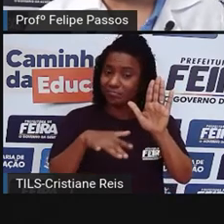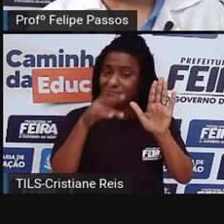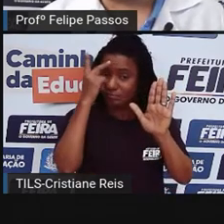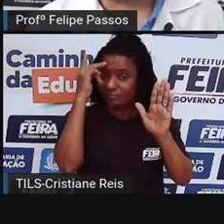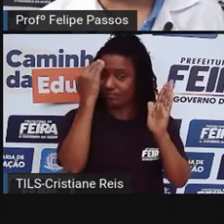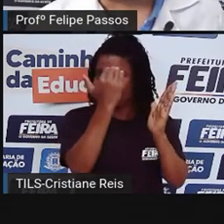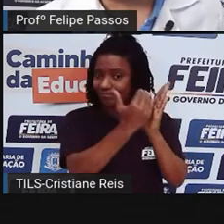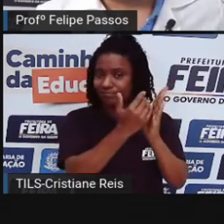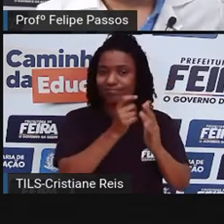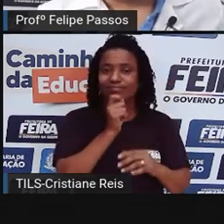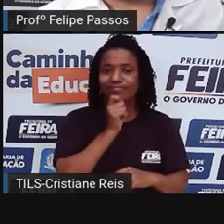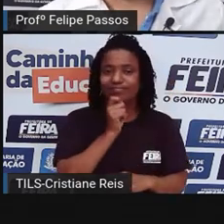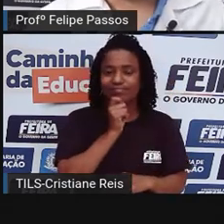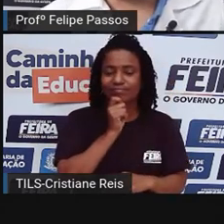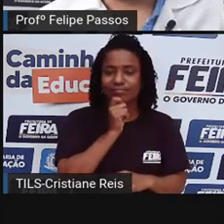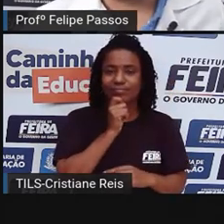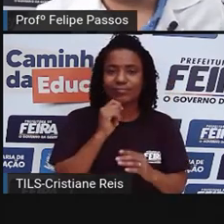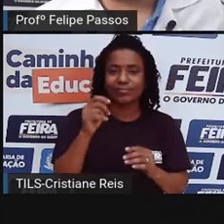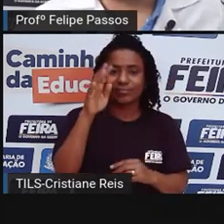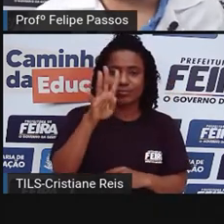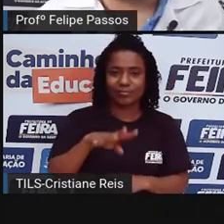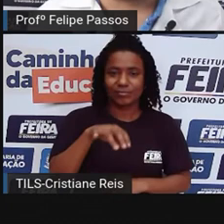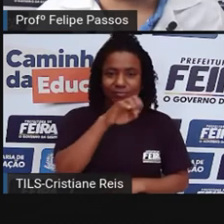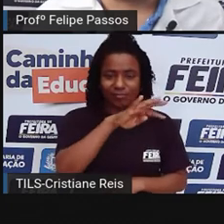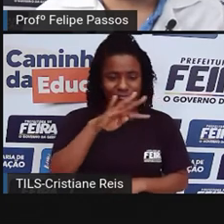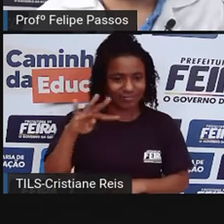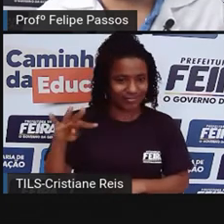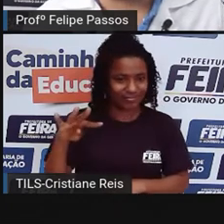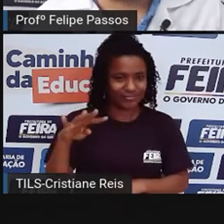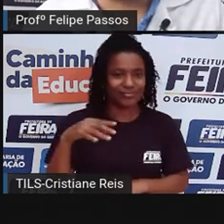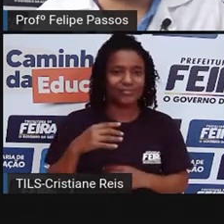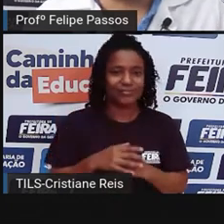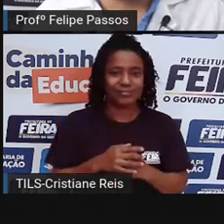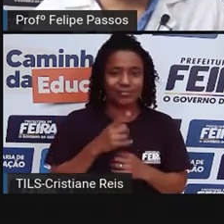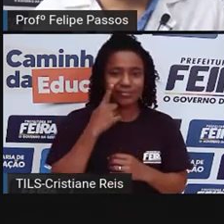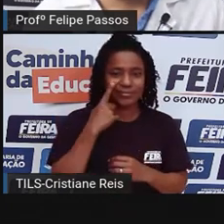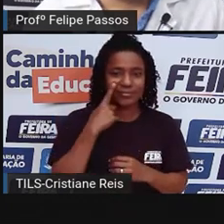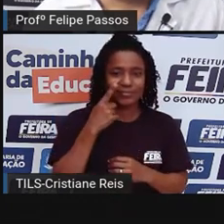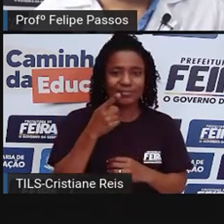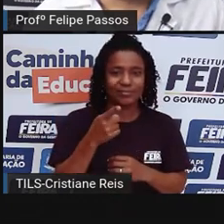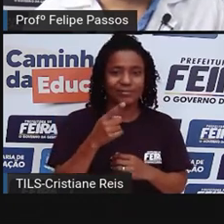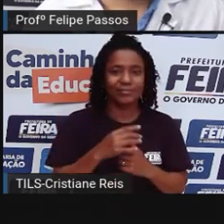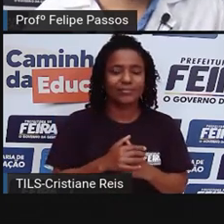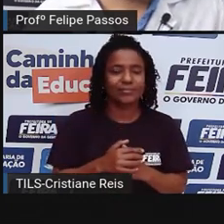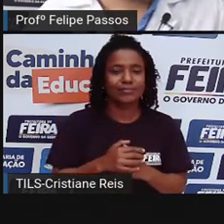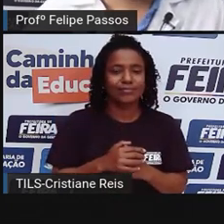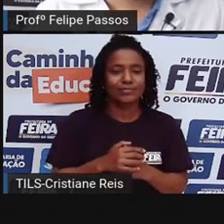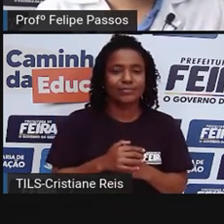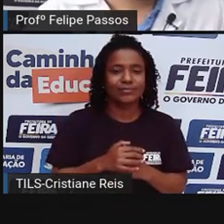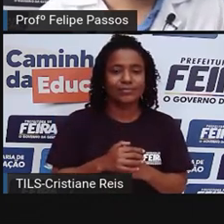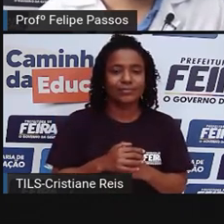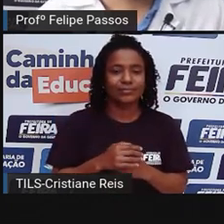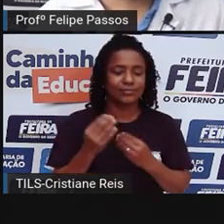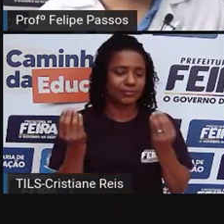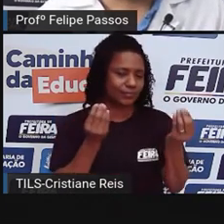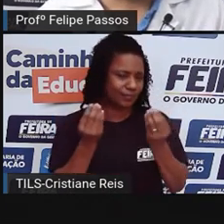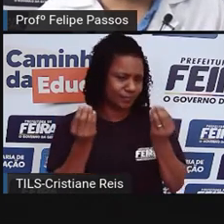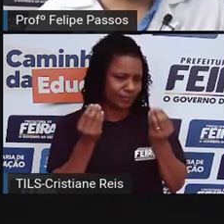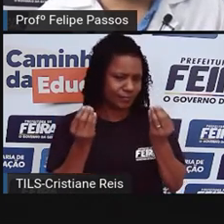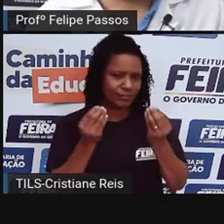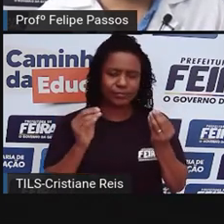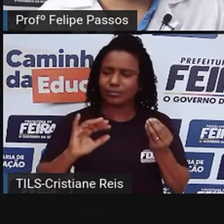faz uma lista, eu pesquisei algumas listas, achei essa interessante, sobre as causas dos